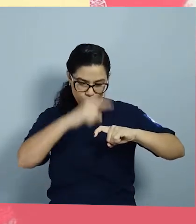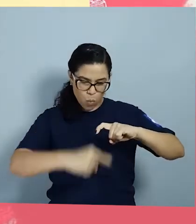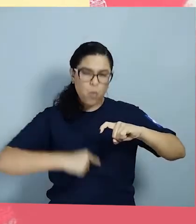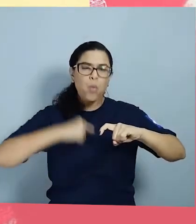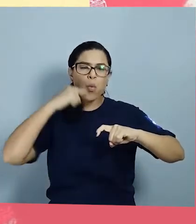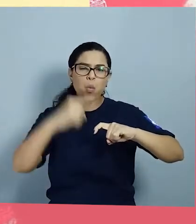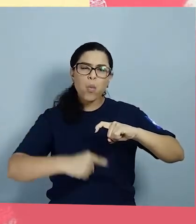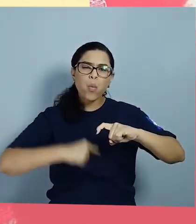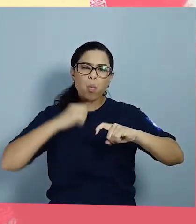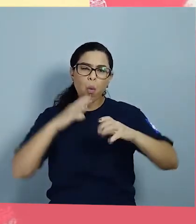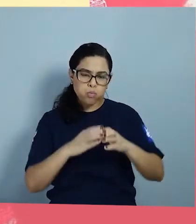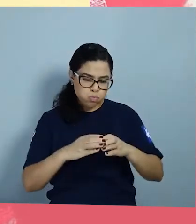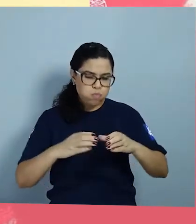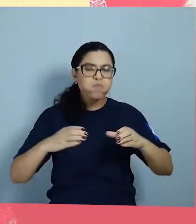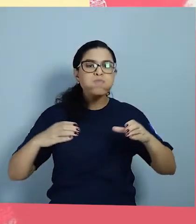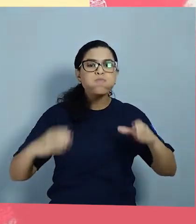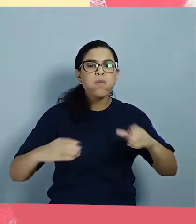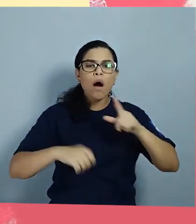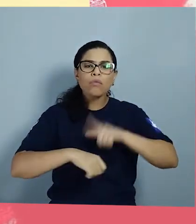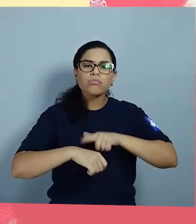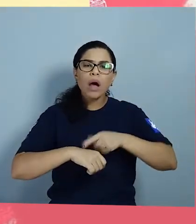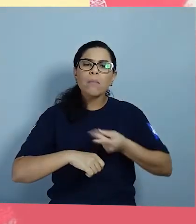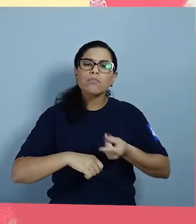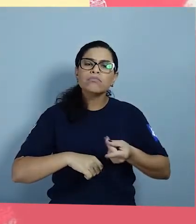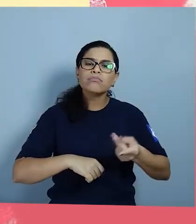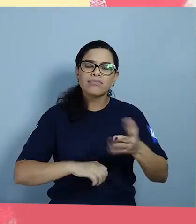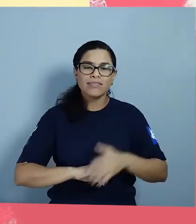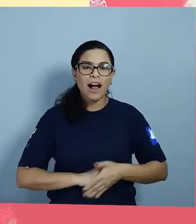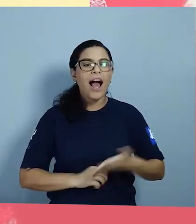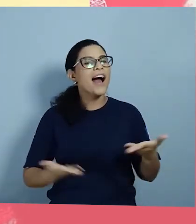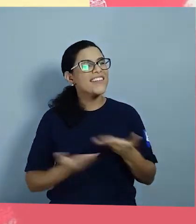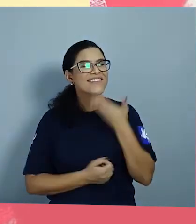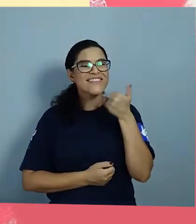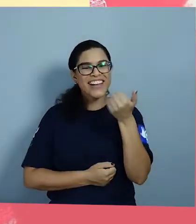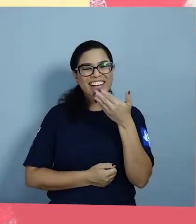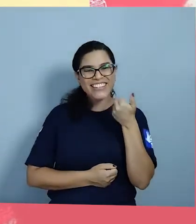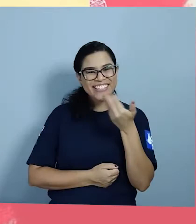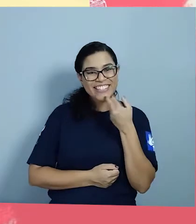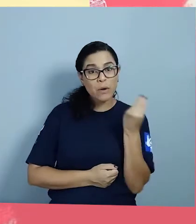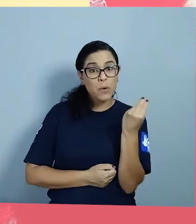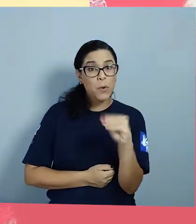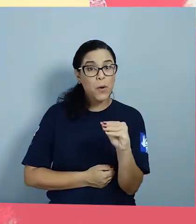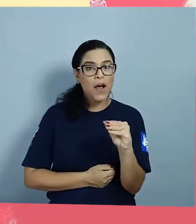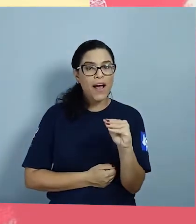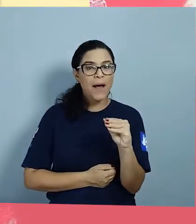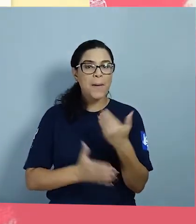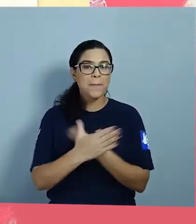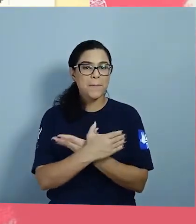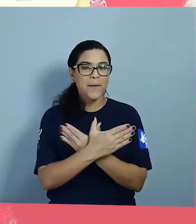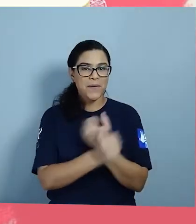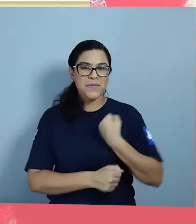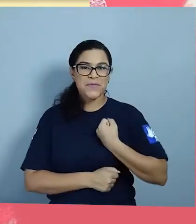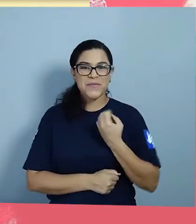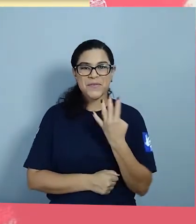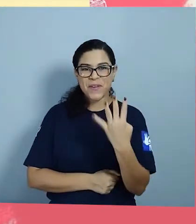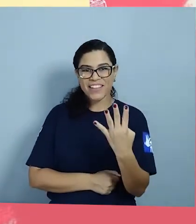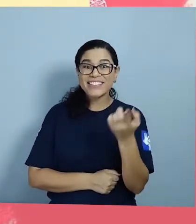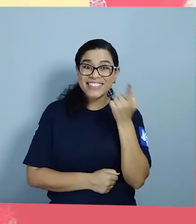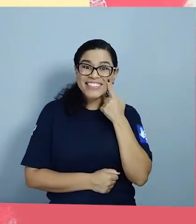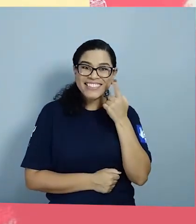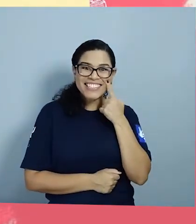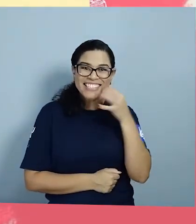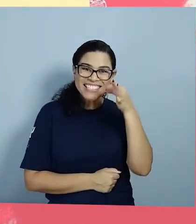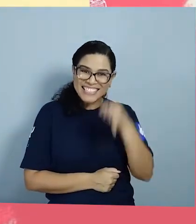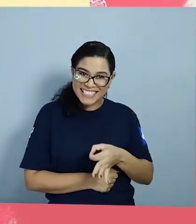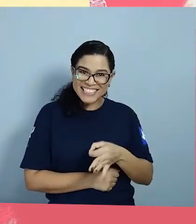casulo e fica quietinha lá um tempão Ah, agora ficou fácil, né? Vamos colocar aqui a borboleta no